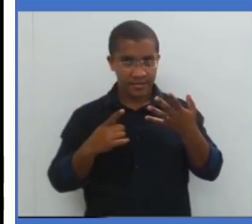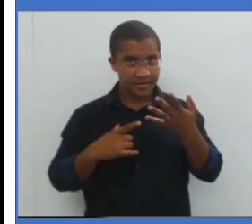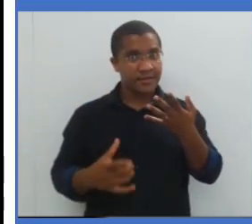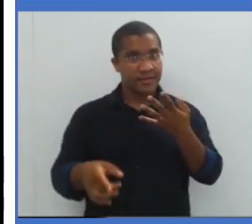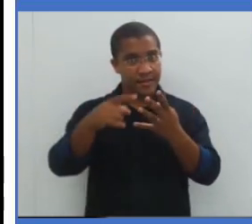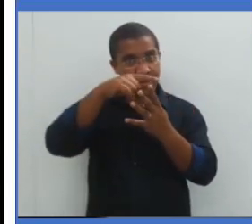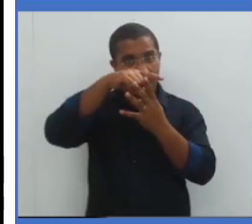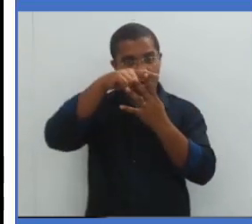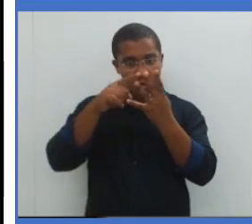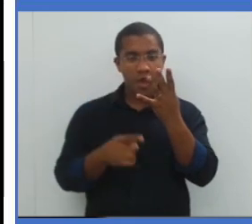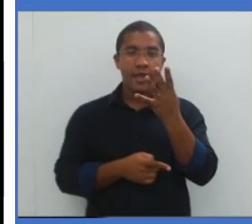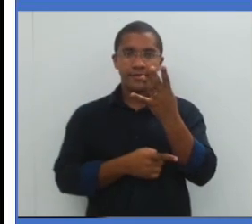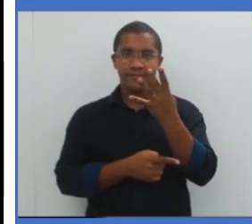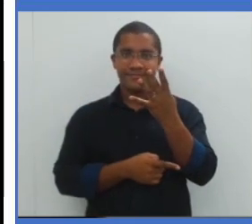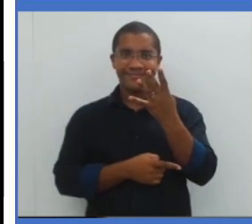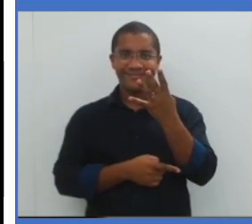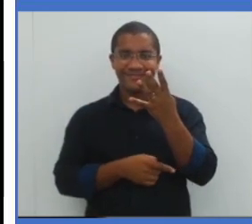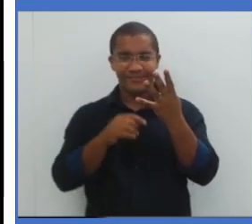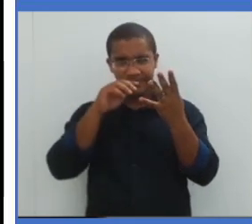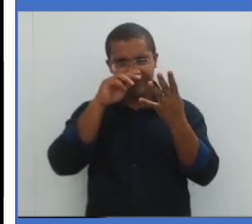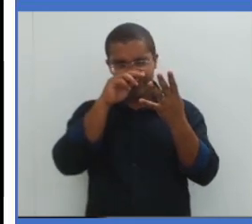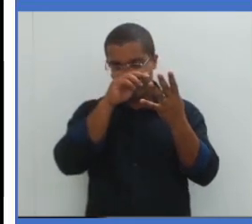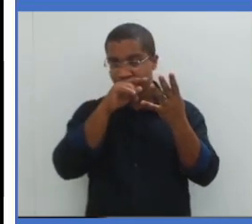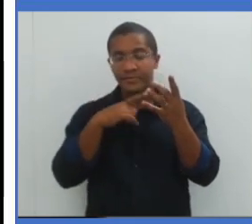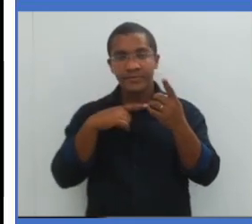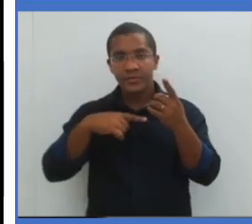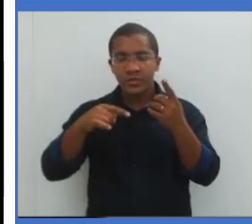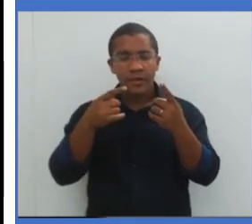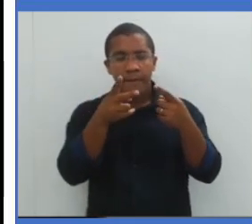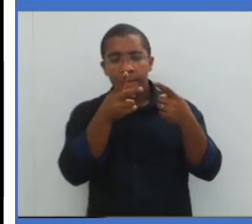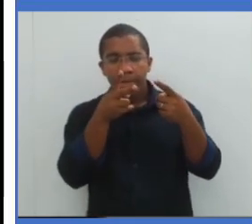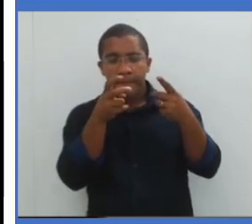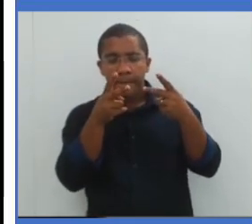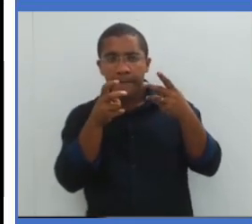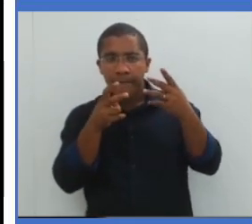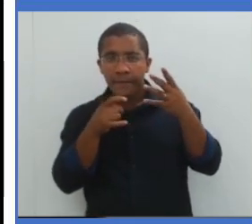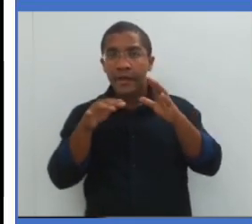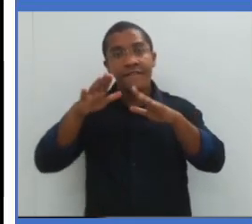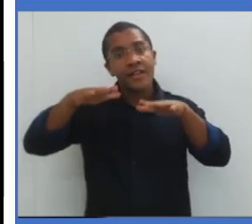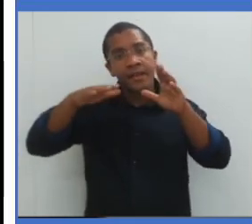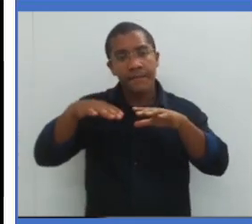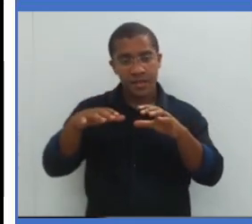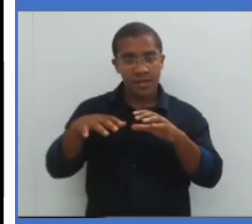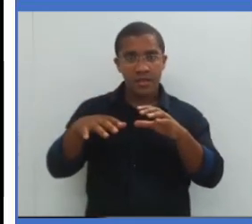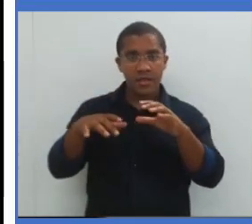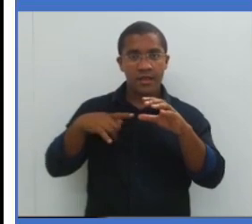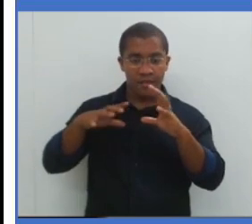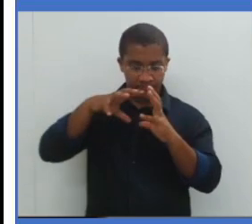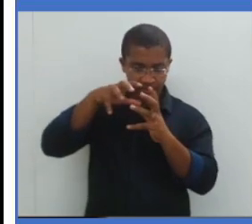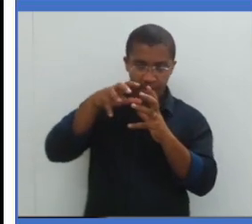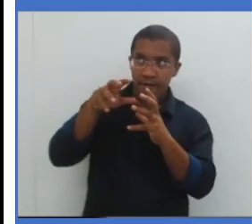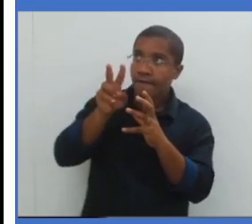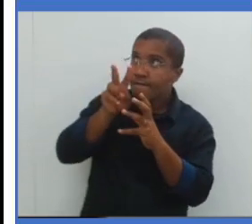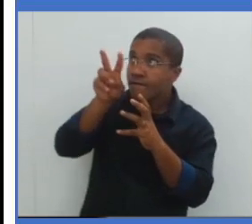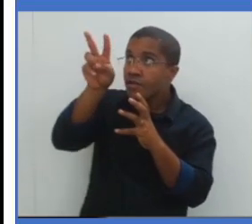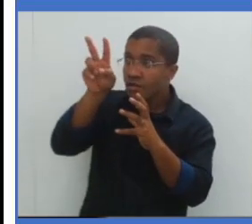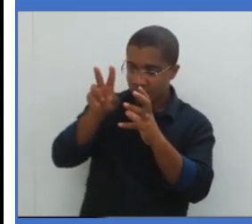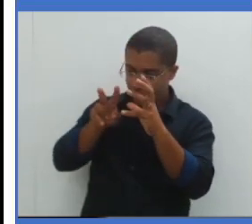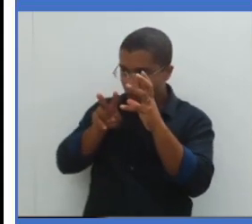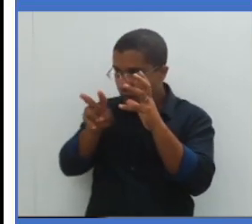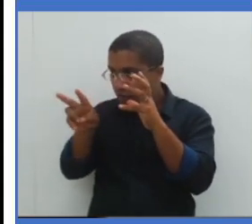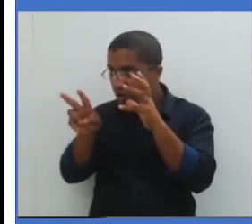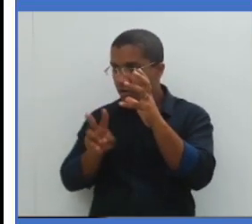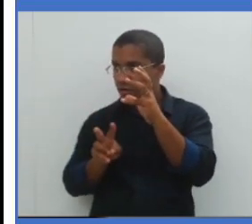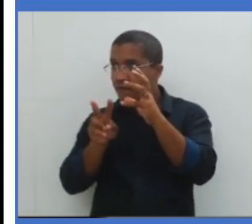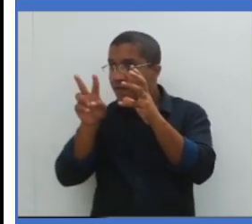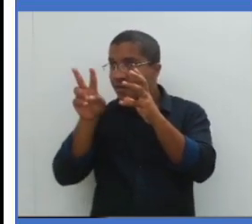os quatro aspectos básicos. E se apresenta conforme o ângulo pelo qual é vista a face iluminada